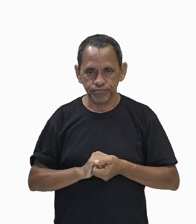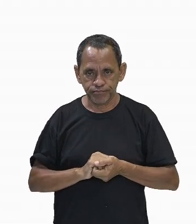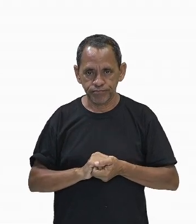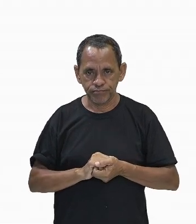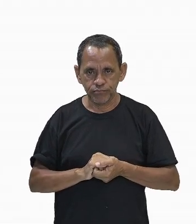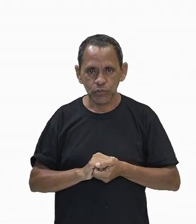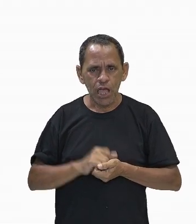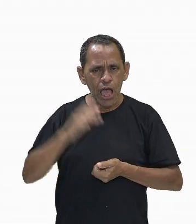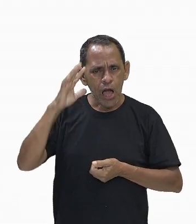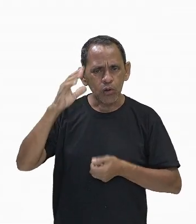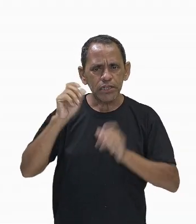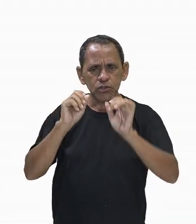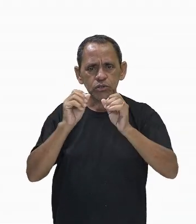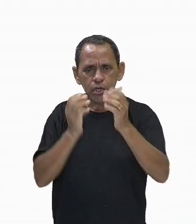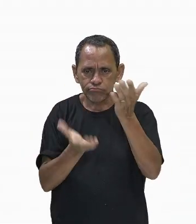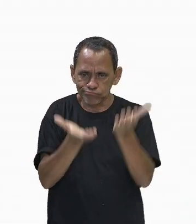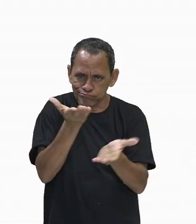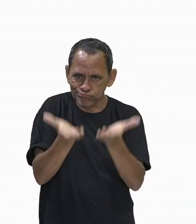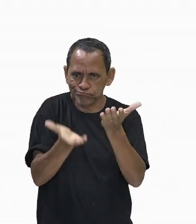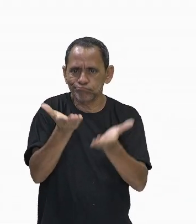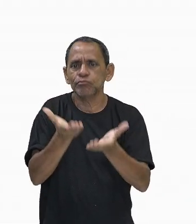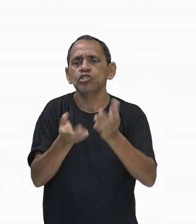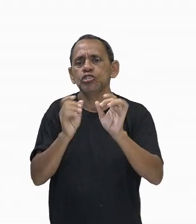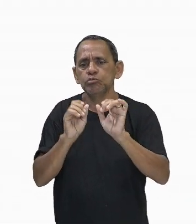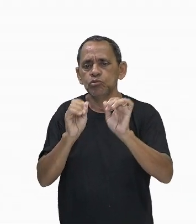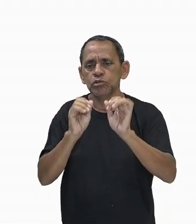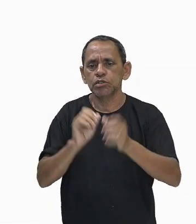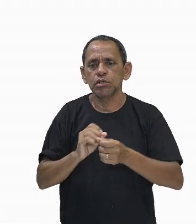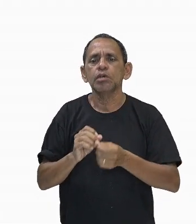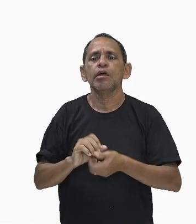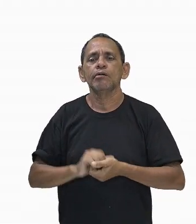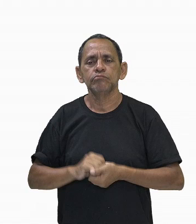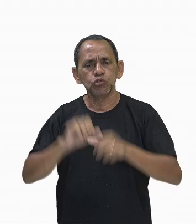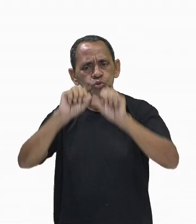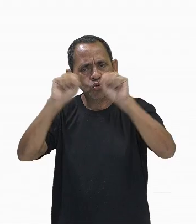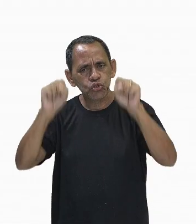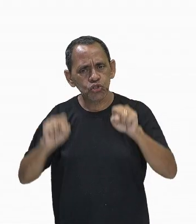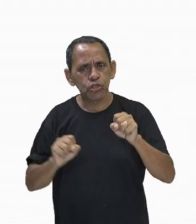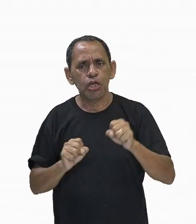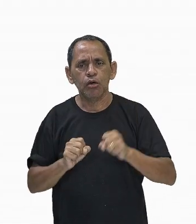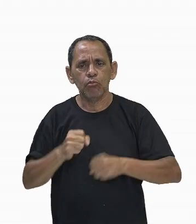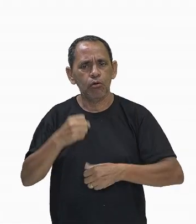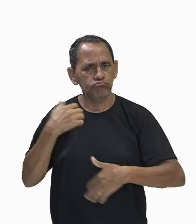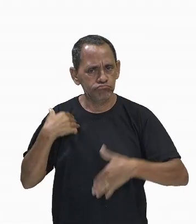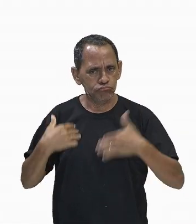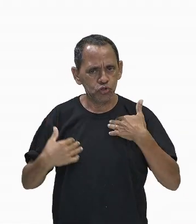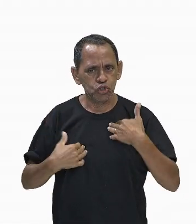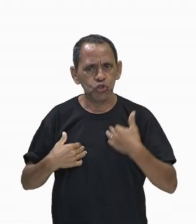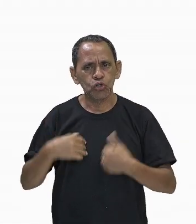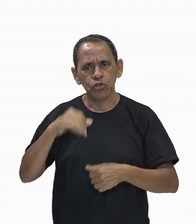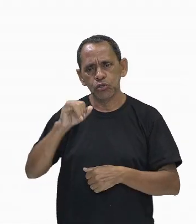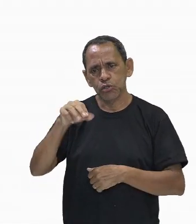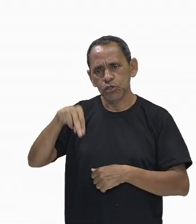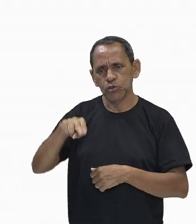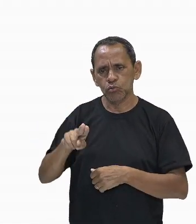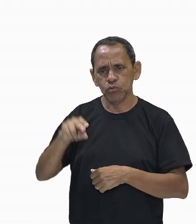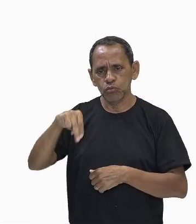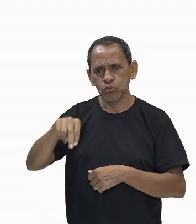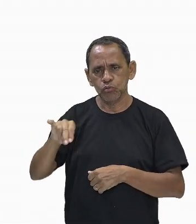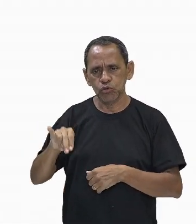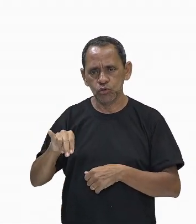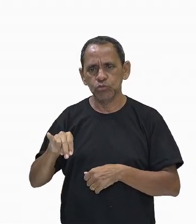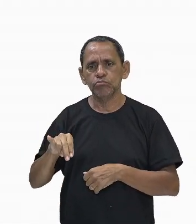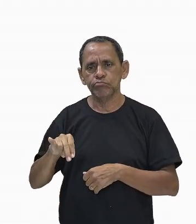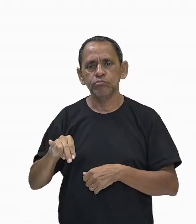ocasionam um desequilíbrio do nosso sistema imune, que nesse caso, as próprias células de